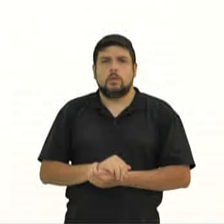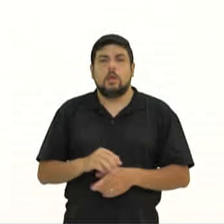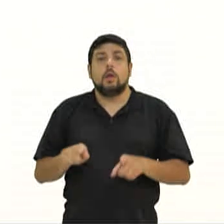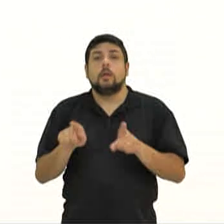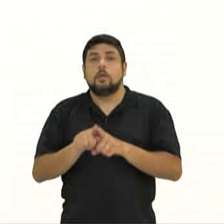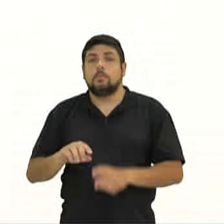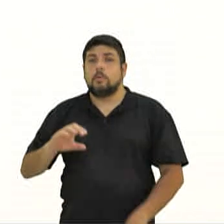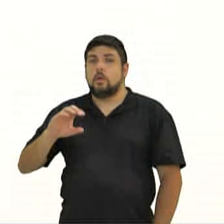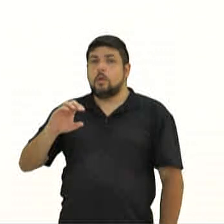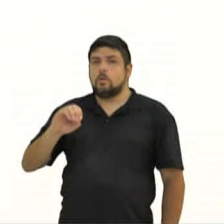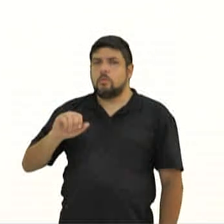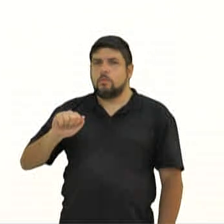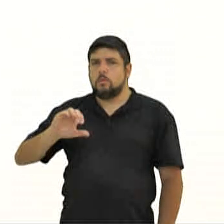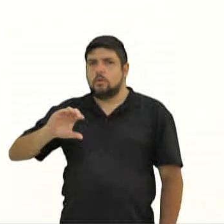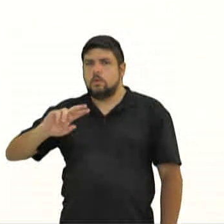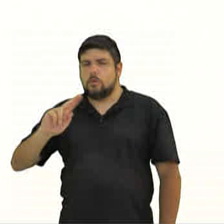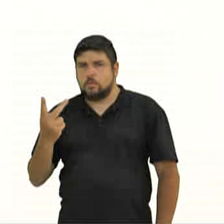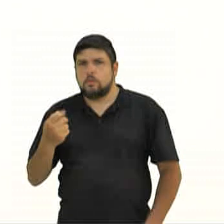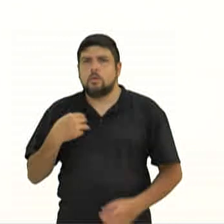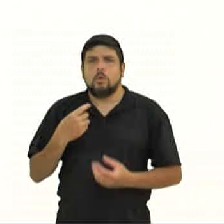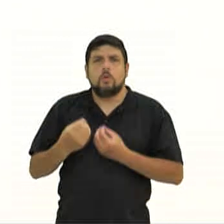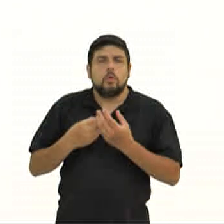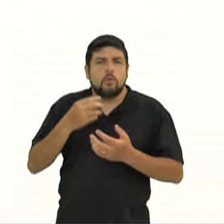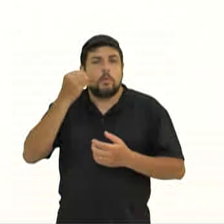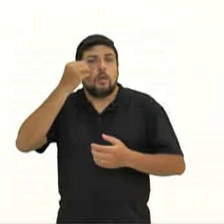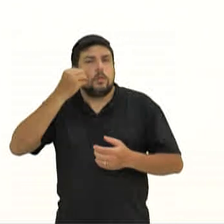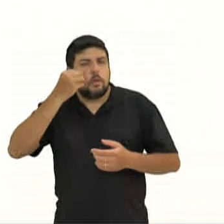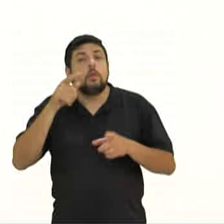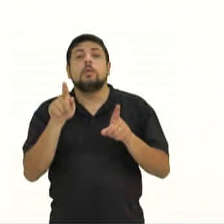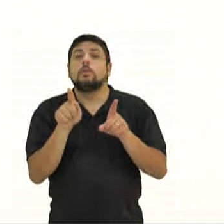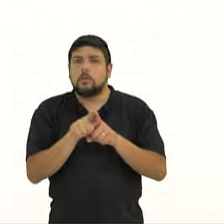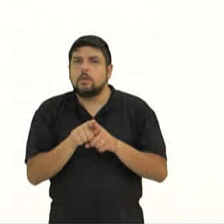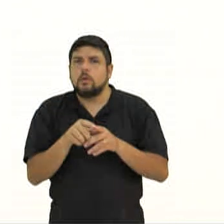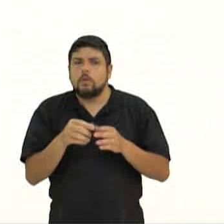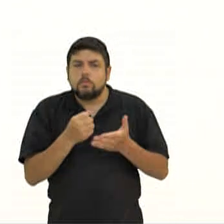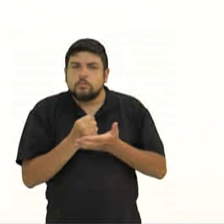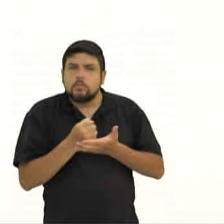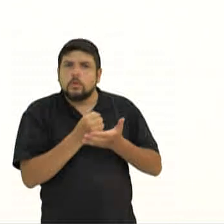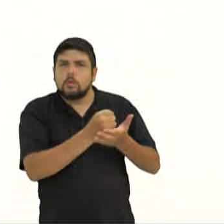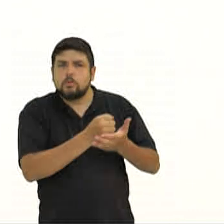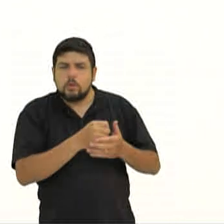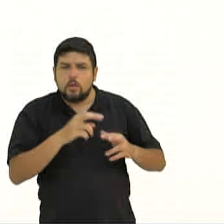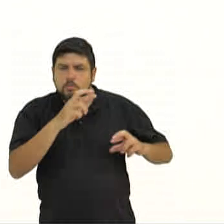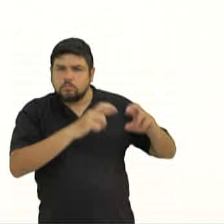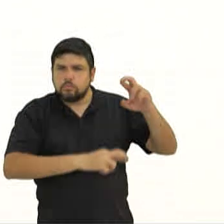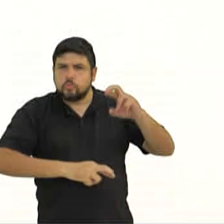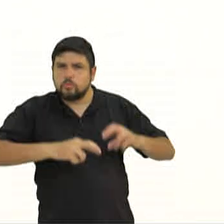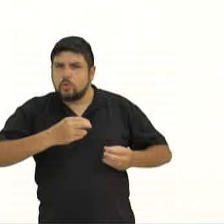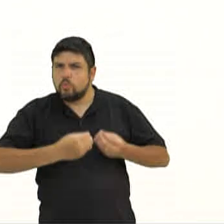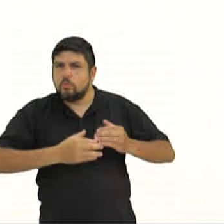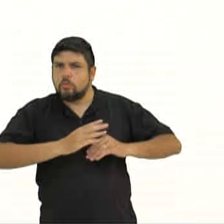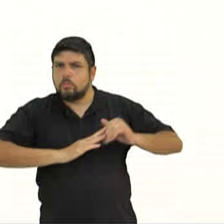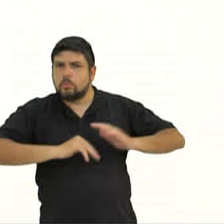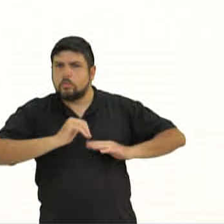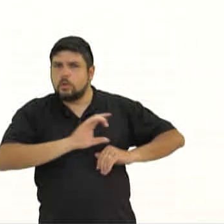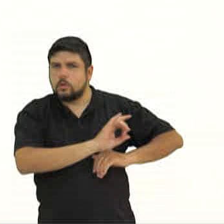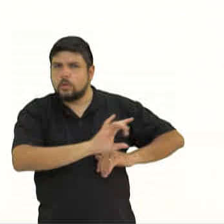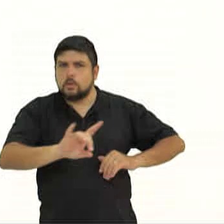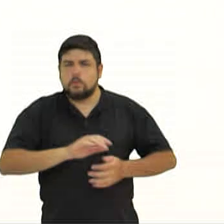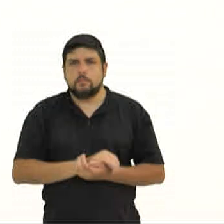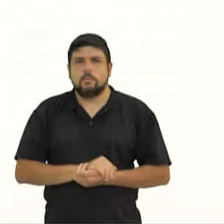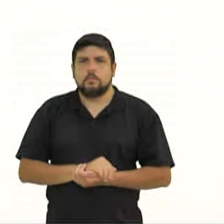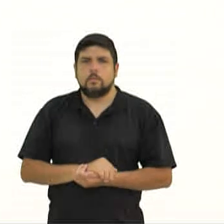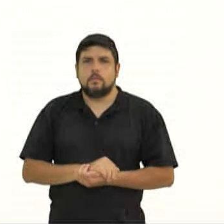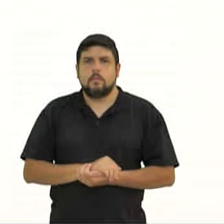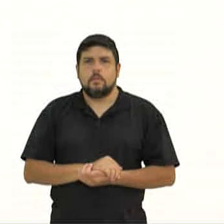surge como uma opção mais moderna, os testes vocacionais são bons para mapear os campos de aptidão de cada pessoa. Os estudantes não vão ter